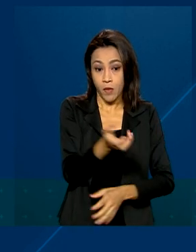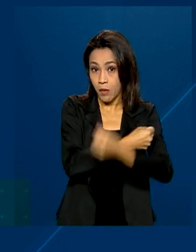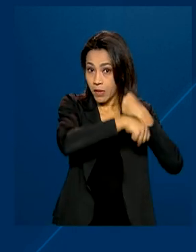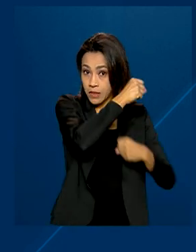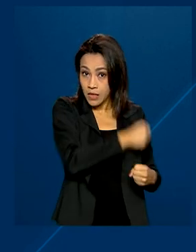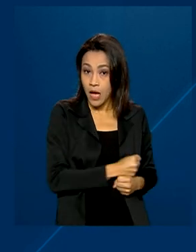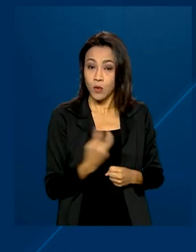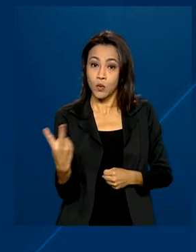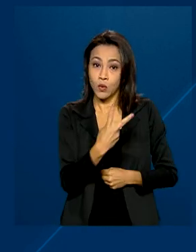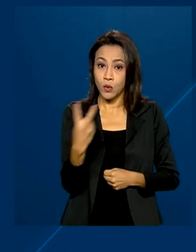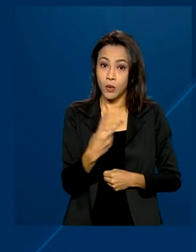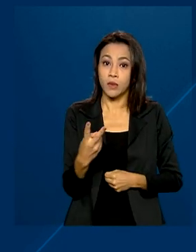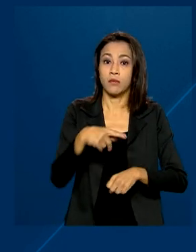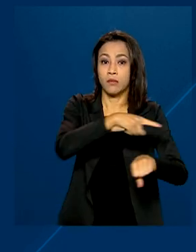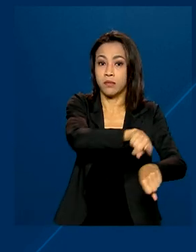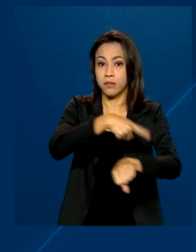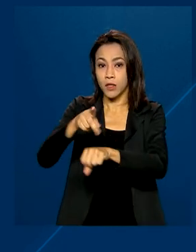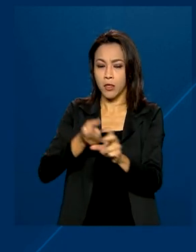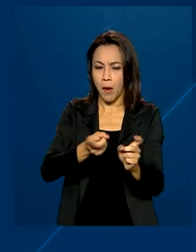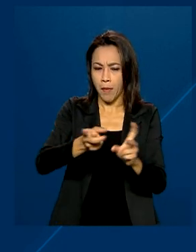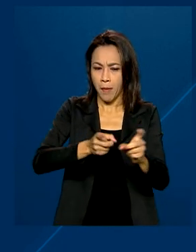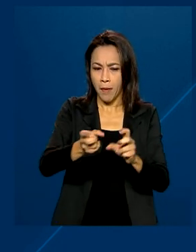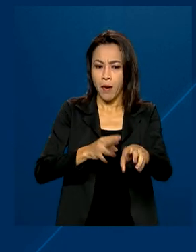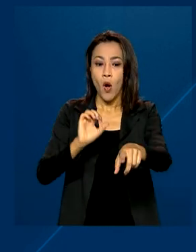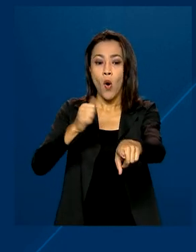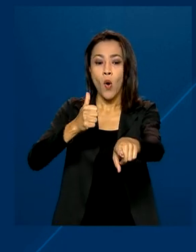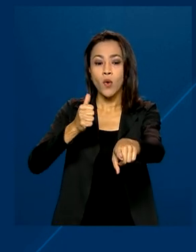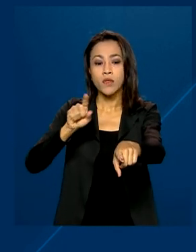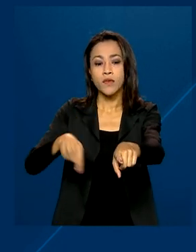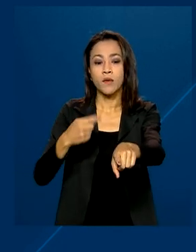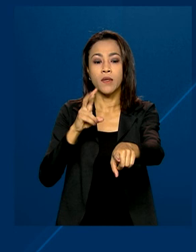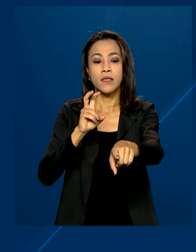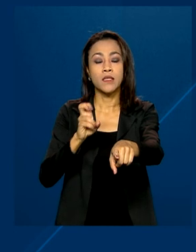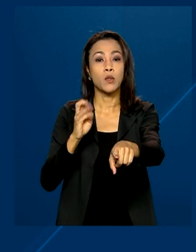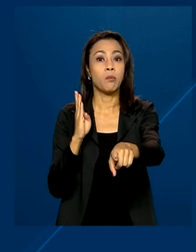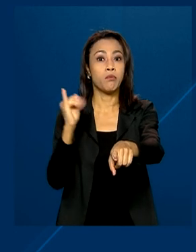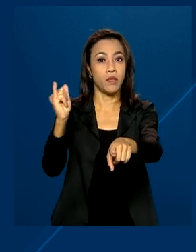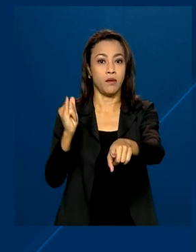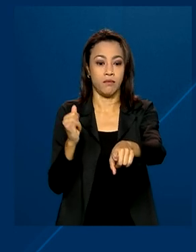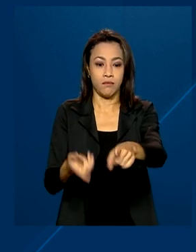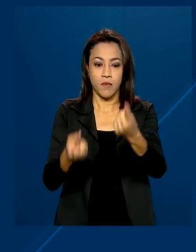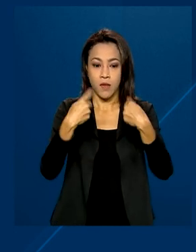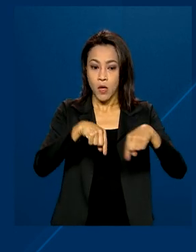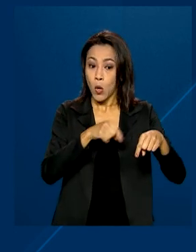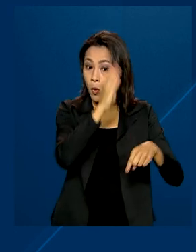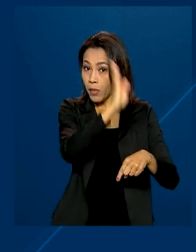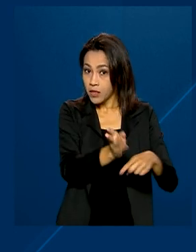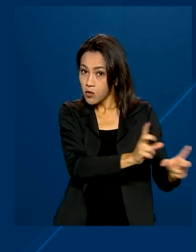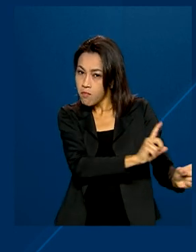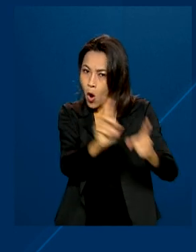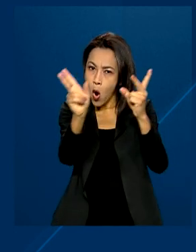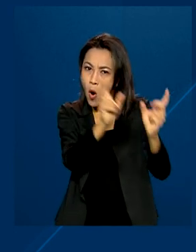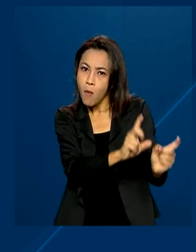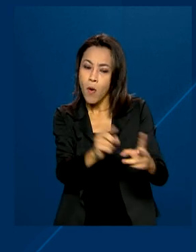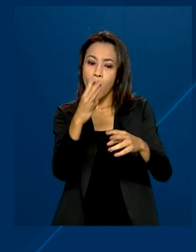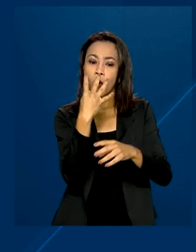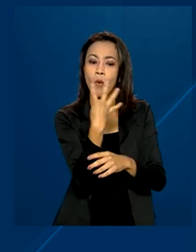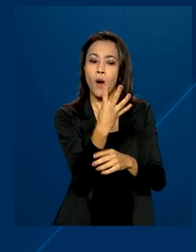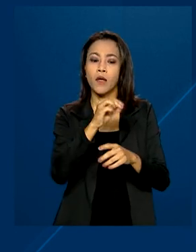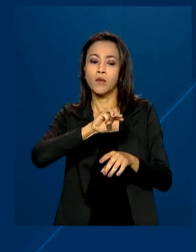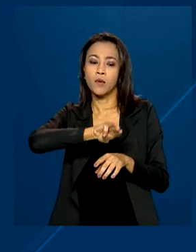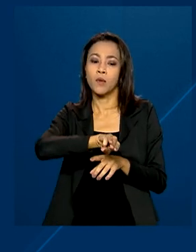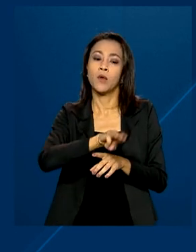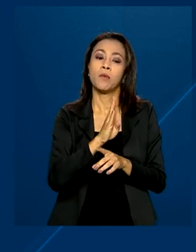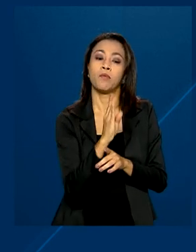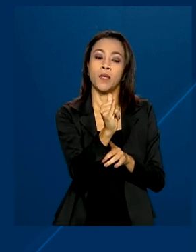Brasil e Índia chegou a 11 bilhões e meio de dólares. O Brasil exportou 4 bilhões e 700 milhões